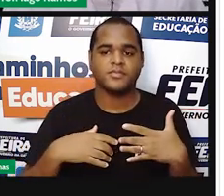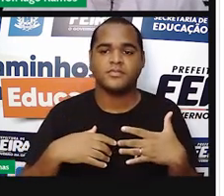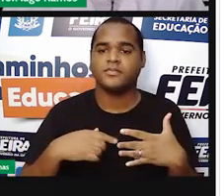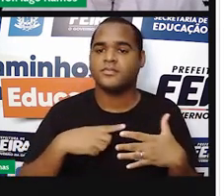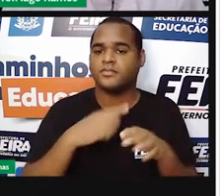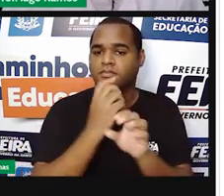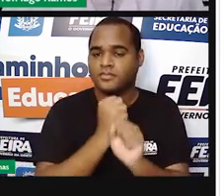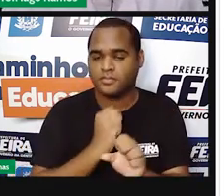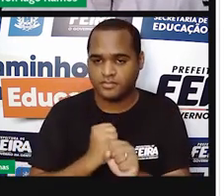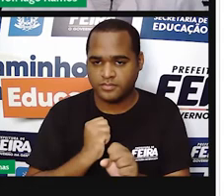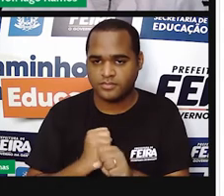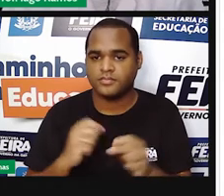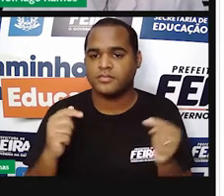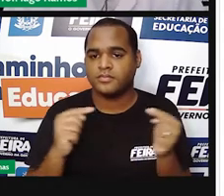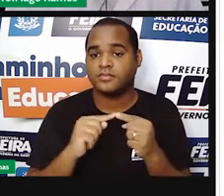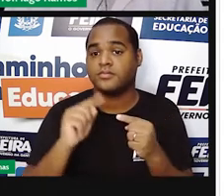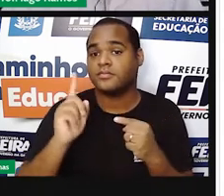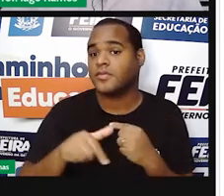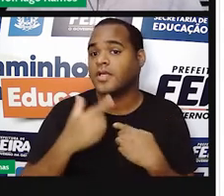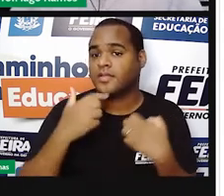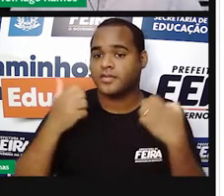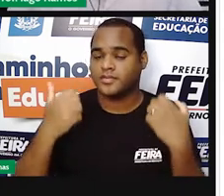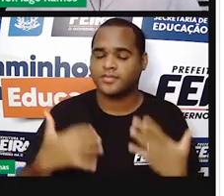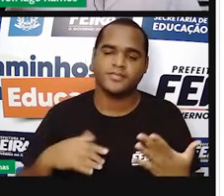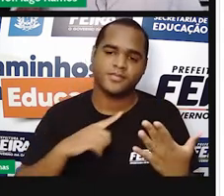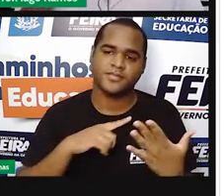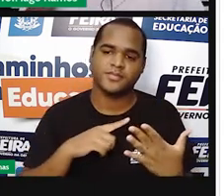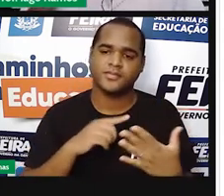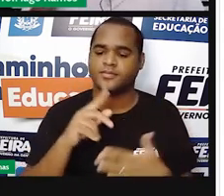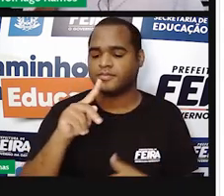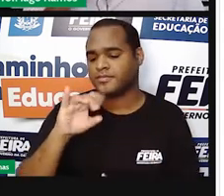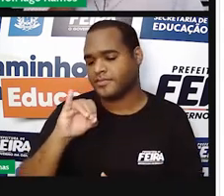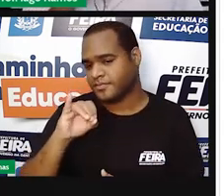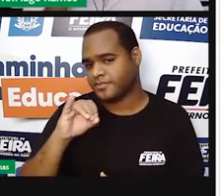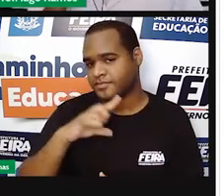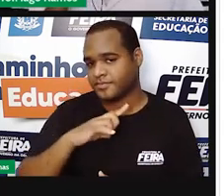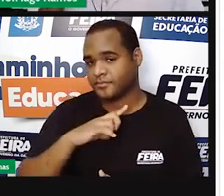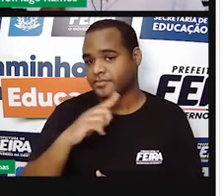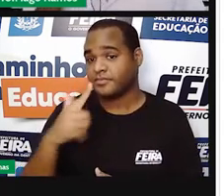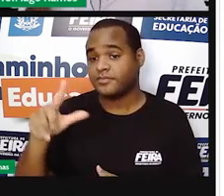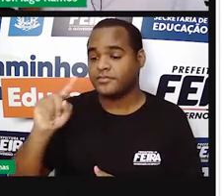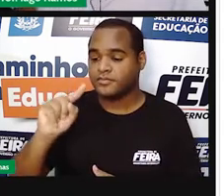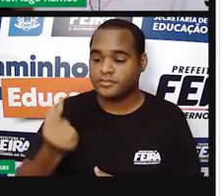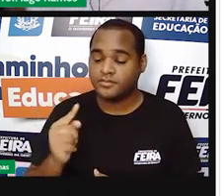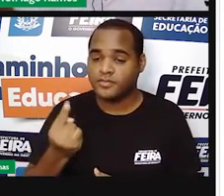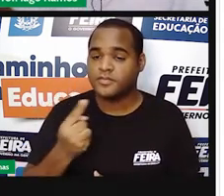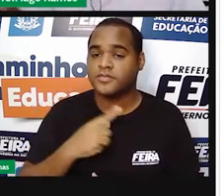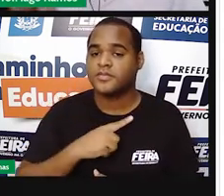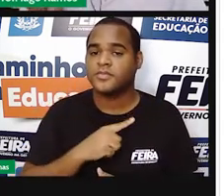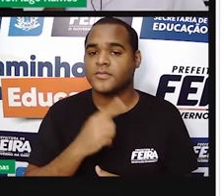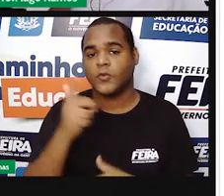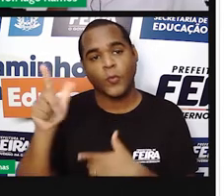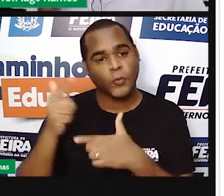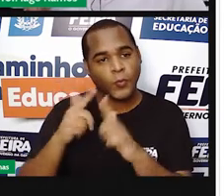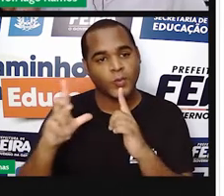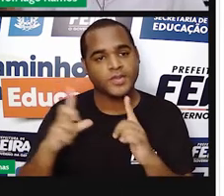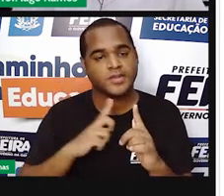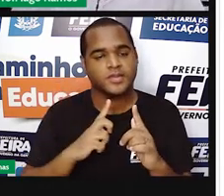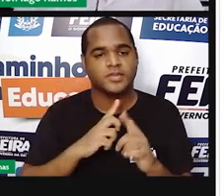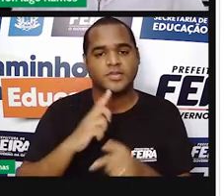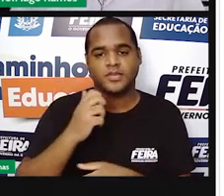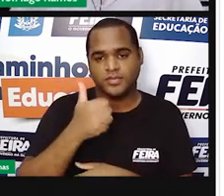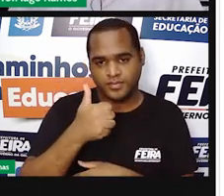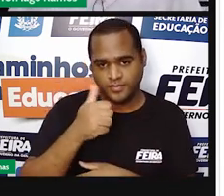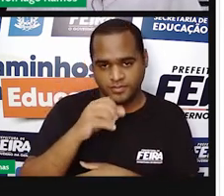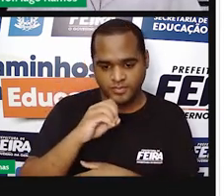até a sua centésima casa decimal. seja, depois da vírgula existem cem algarismos cem